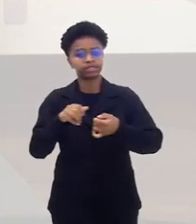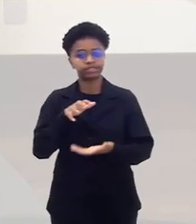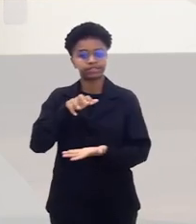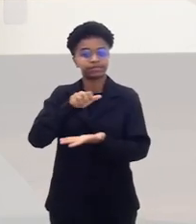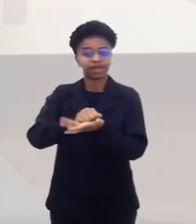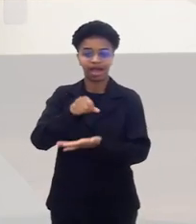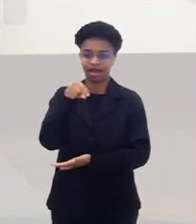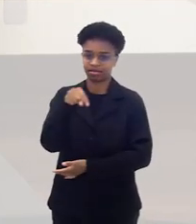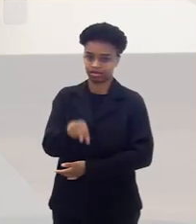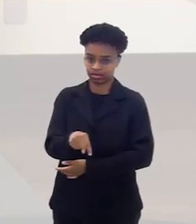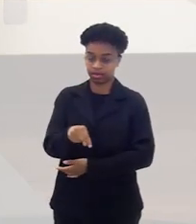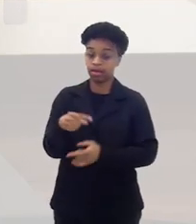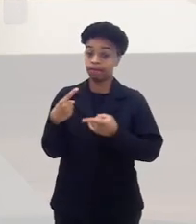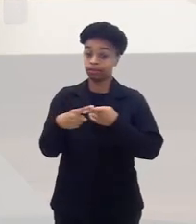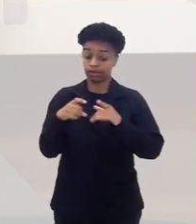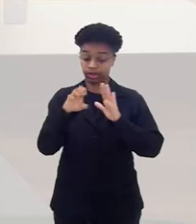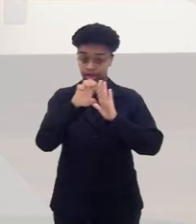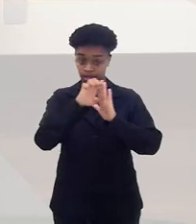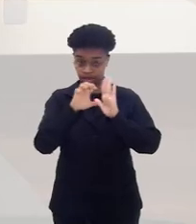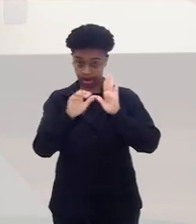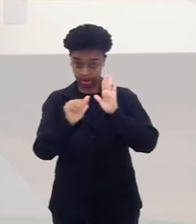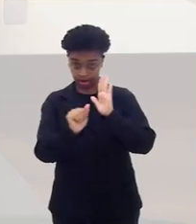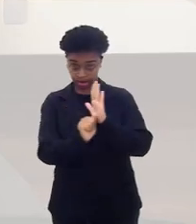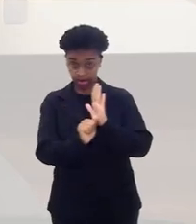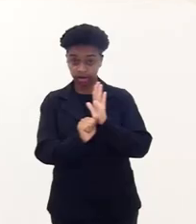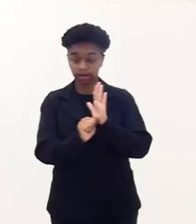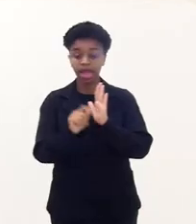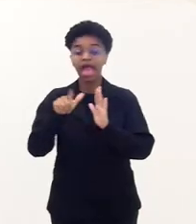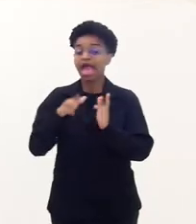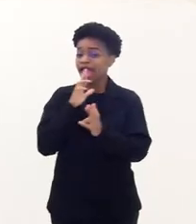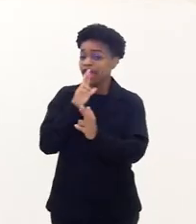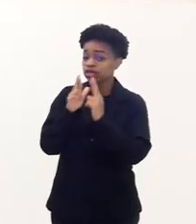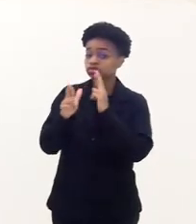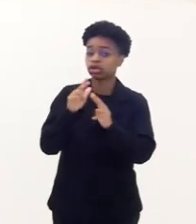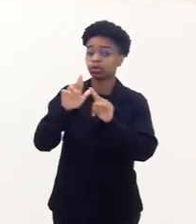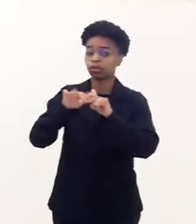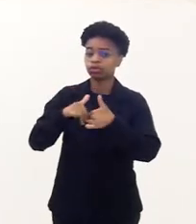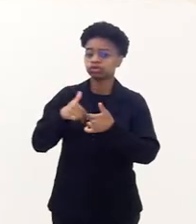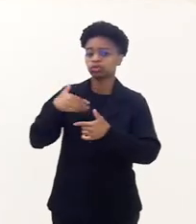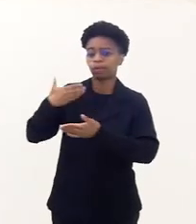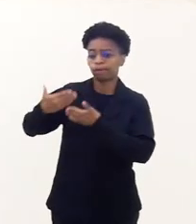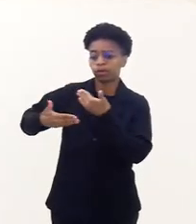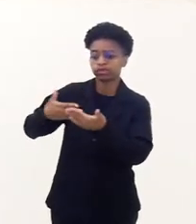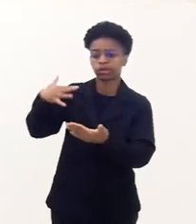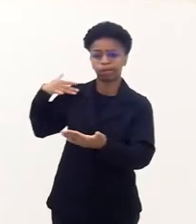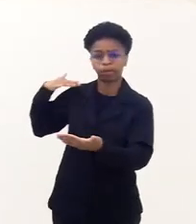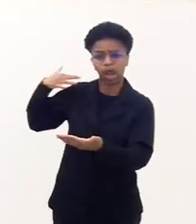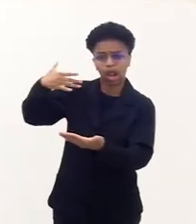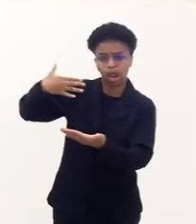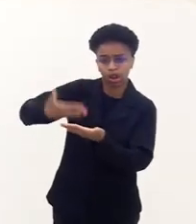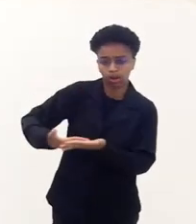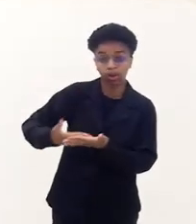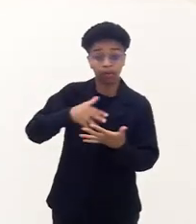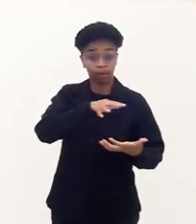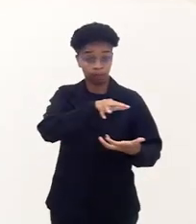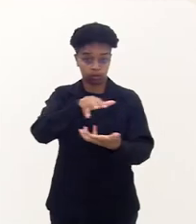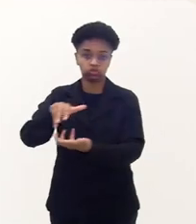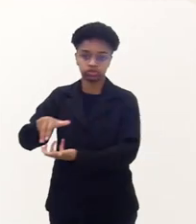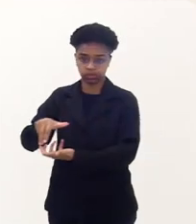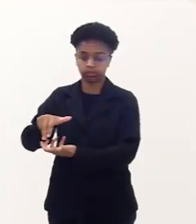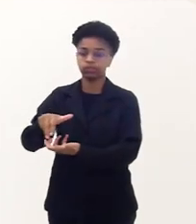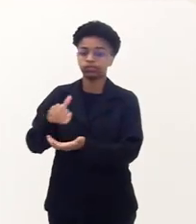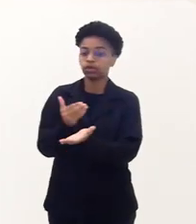registrar que o Estatuto da Criança e do Adolescente é resultado de um processo histórico, um processo mundial,